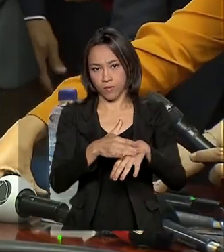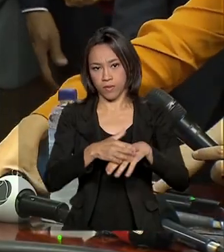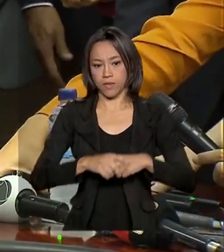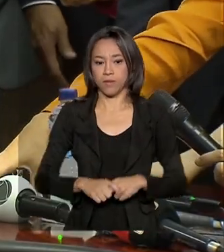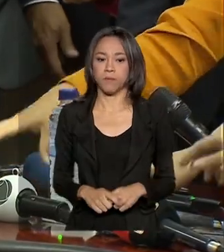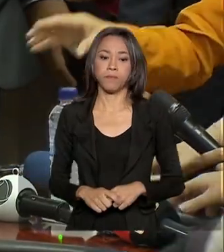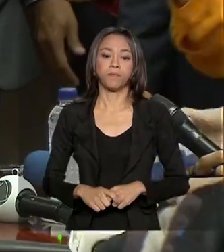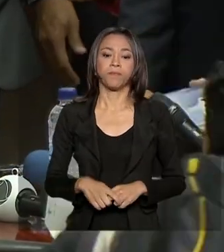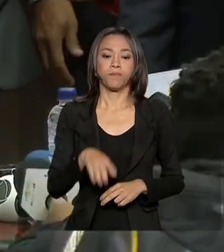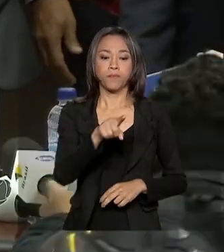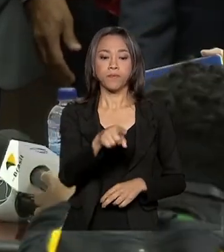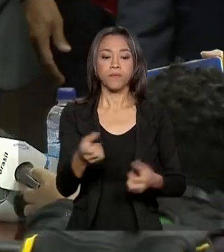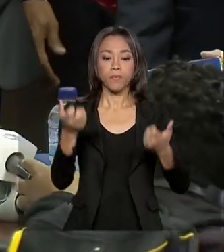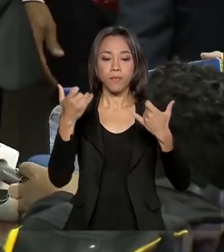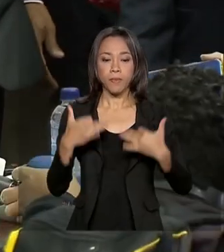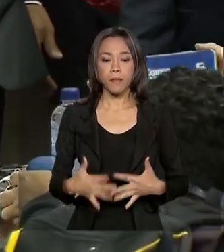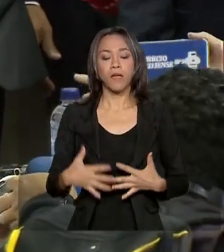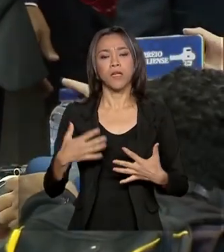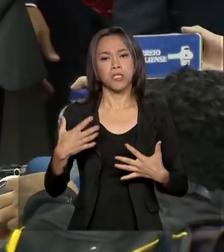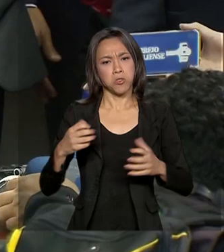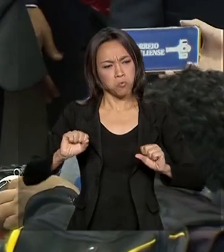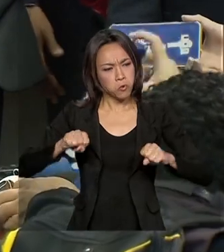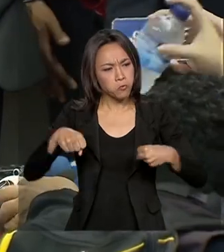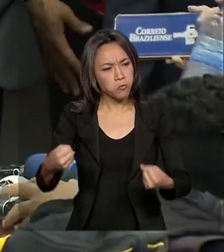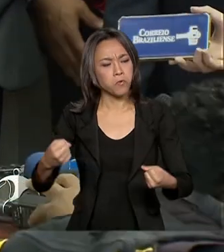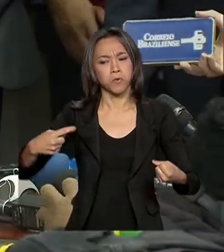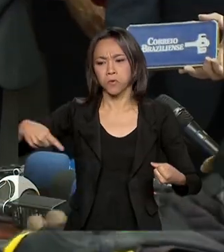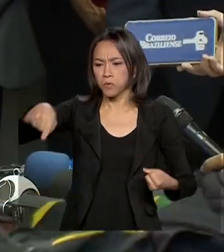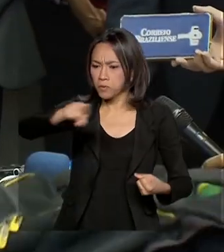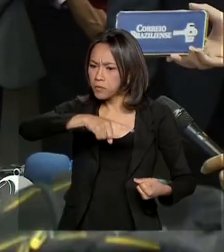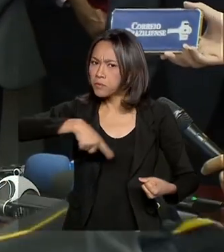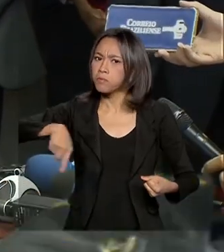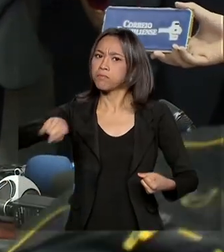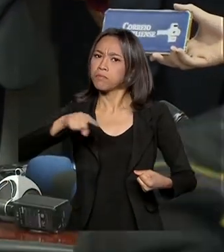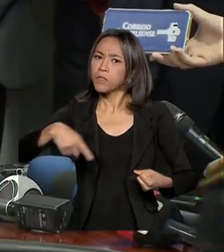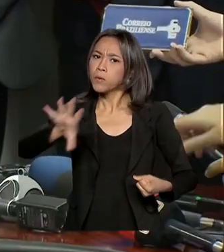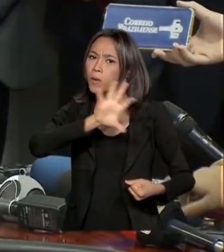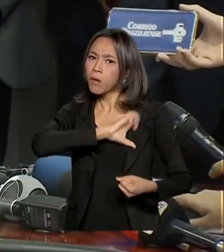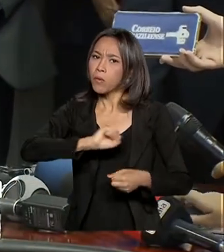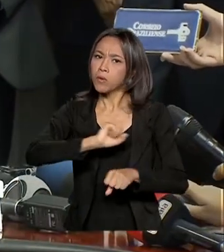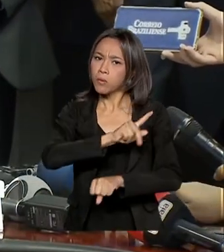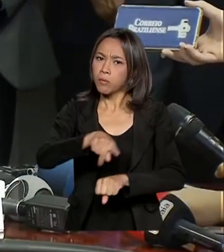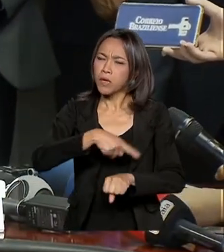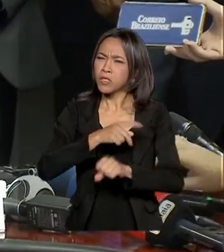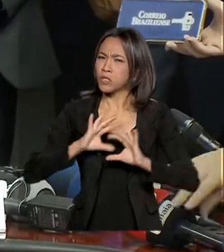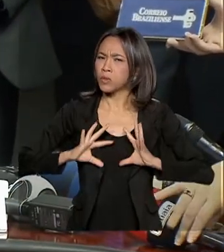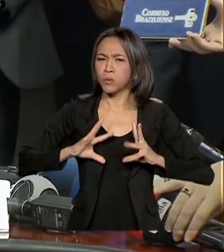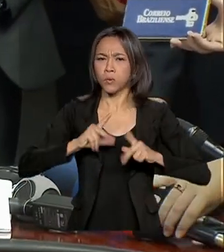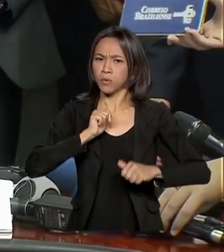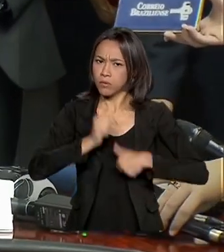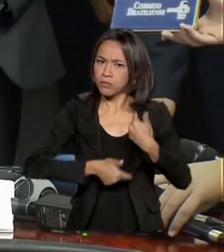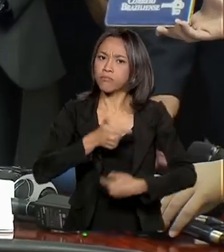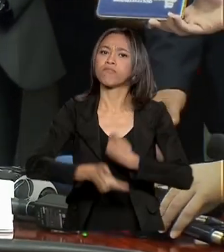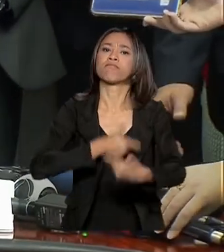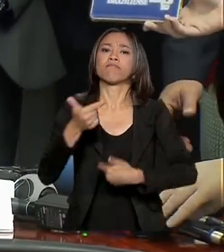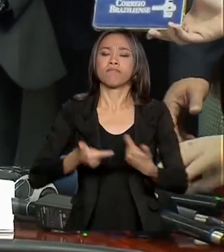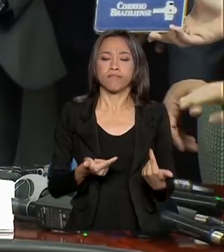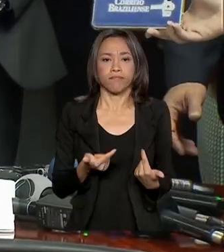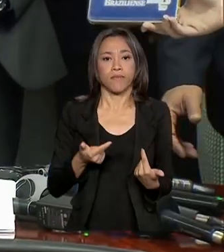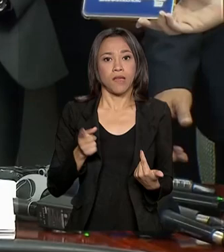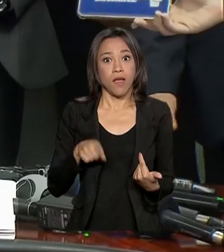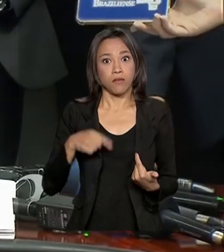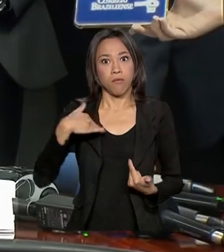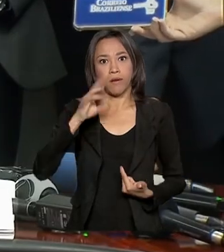Demonstra aí a dedicação, o empenho e o patriotismo com quase todos os envolvidos. Então, esse é o maior